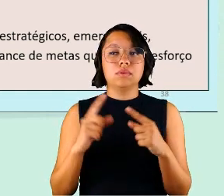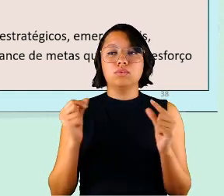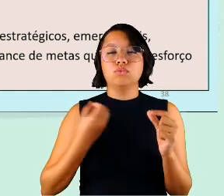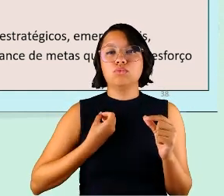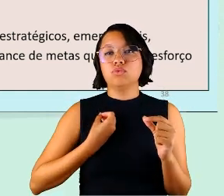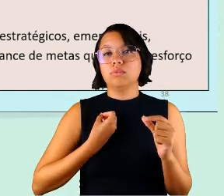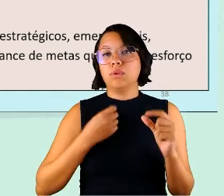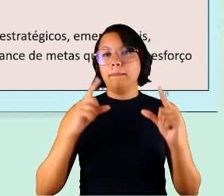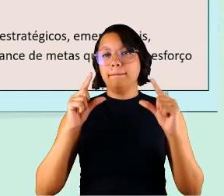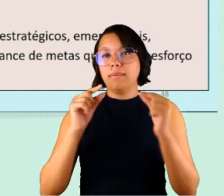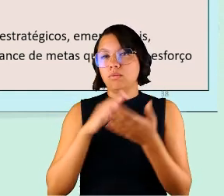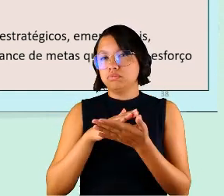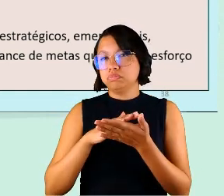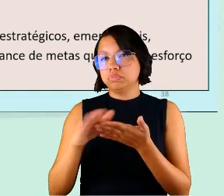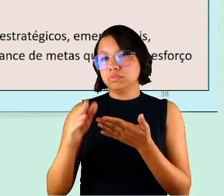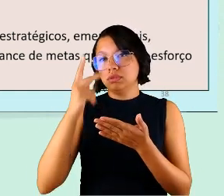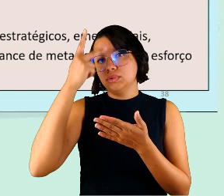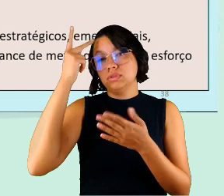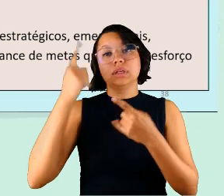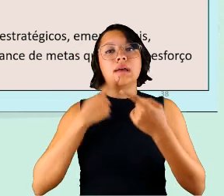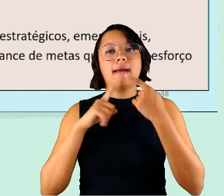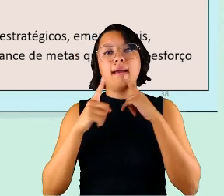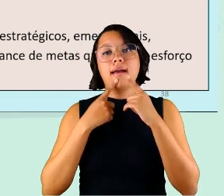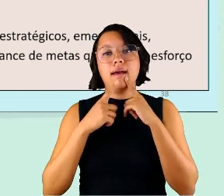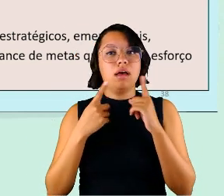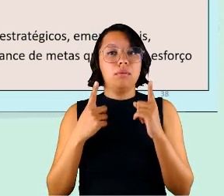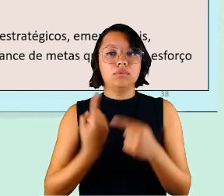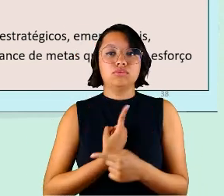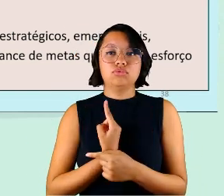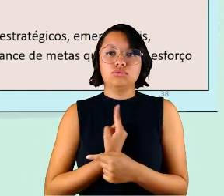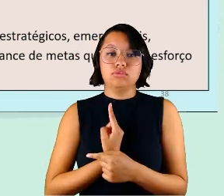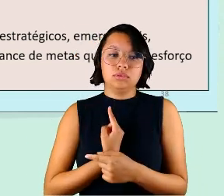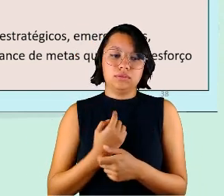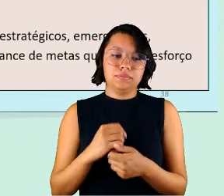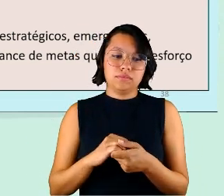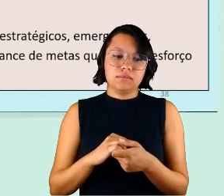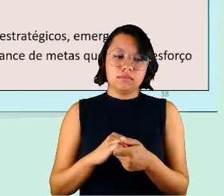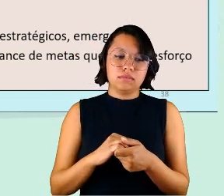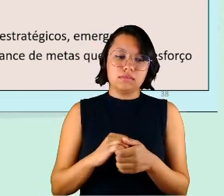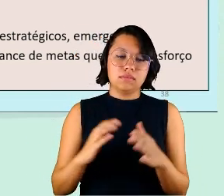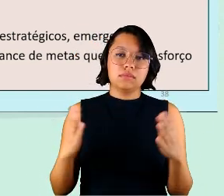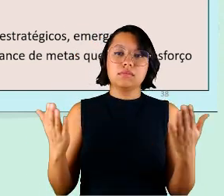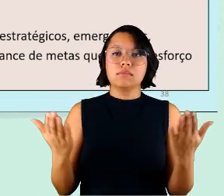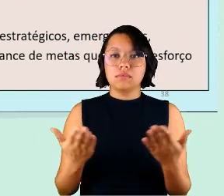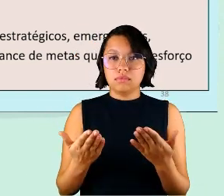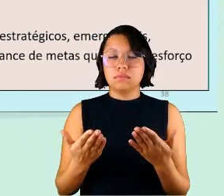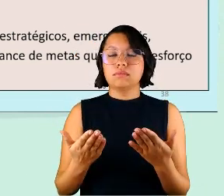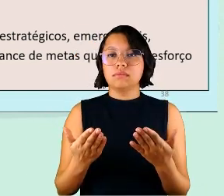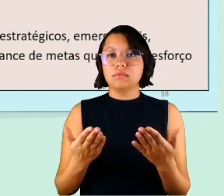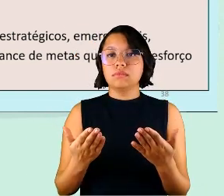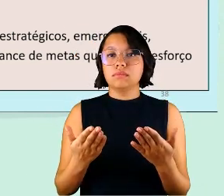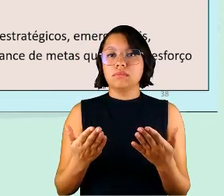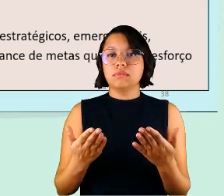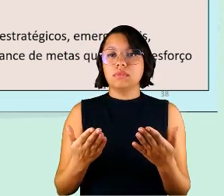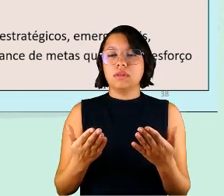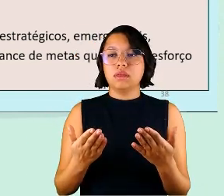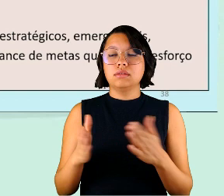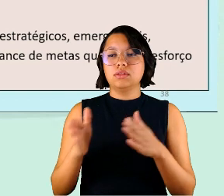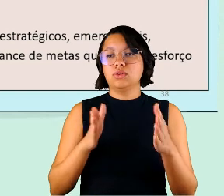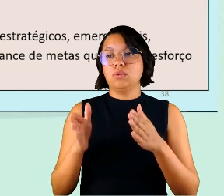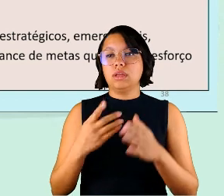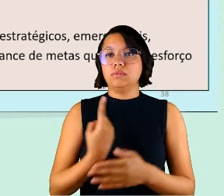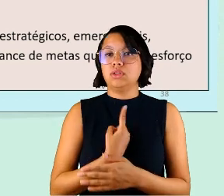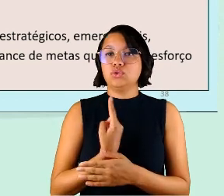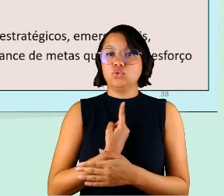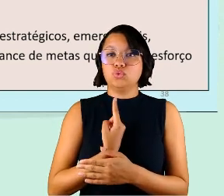residual daqueles que reclamam mesmo da solidão né e aí nesse caso da solidão né que era que